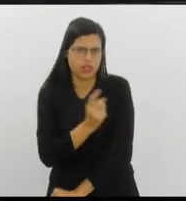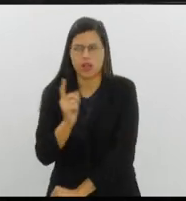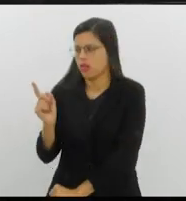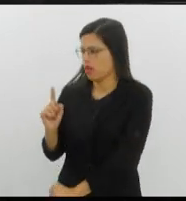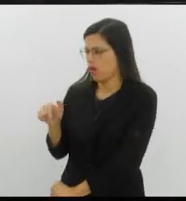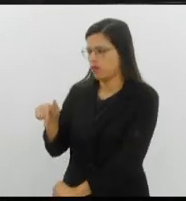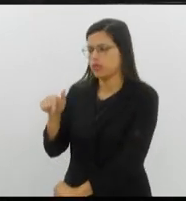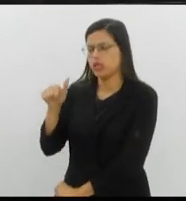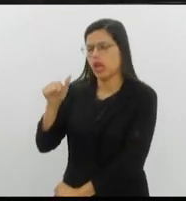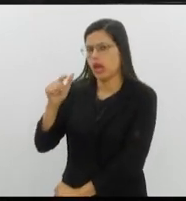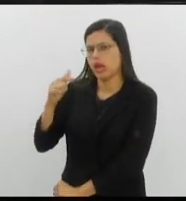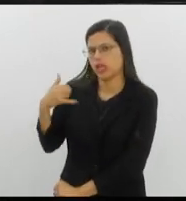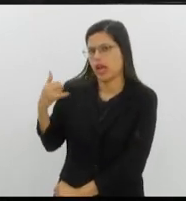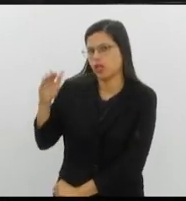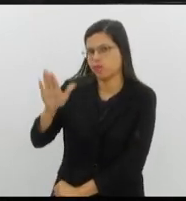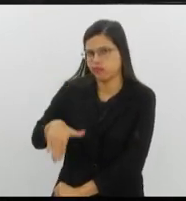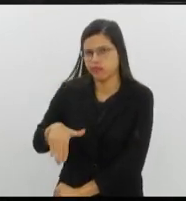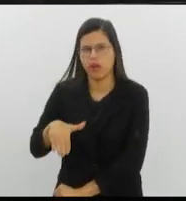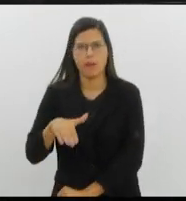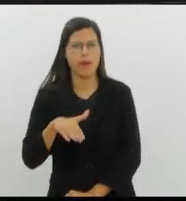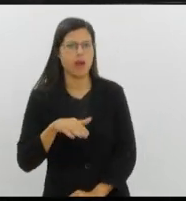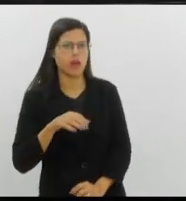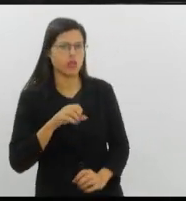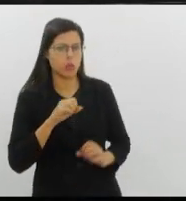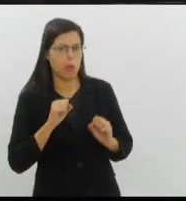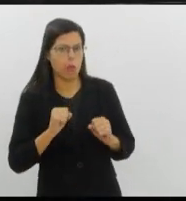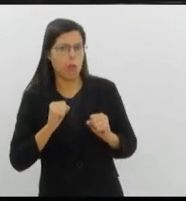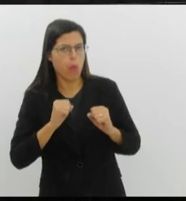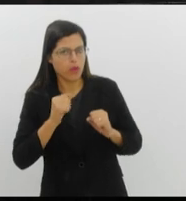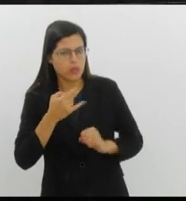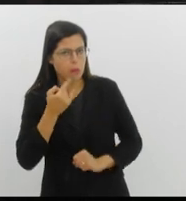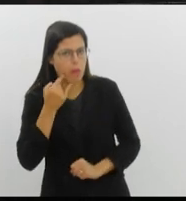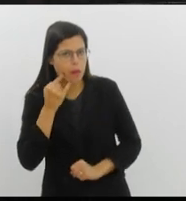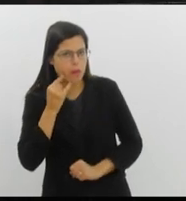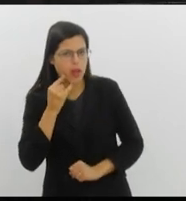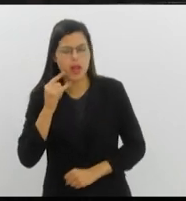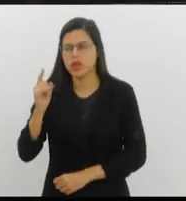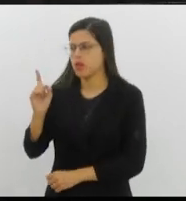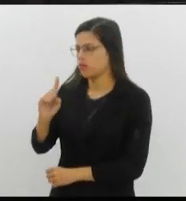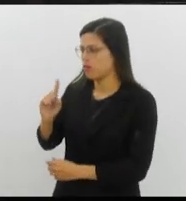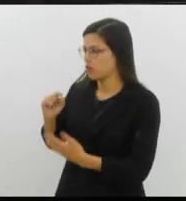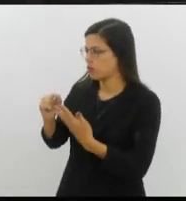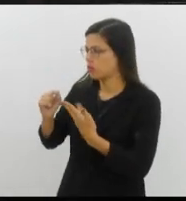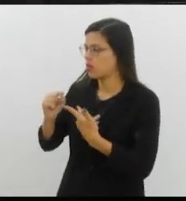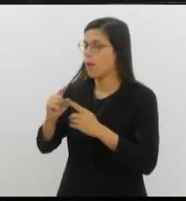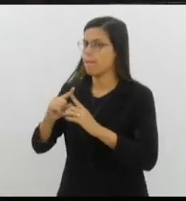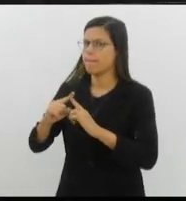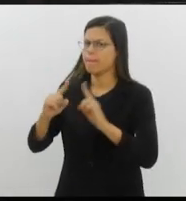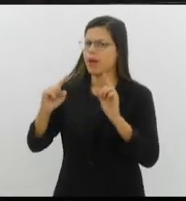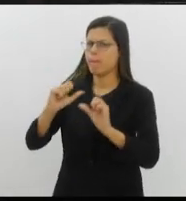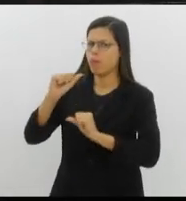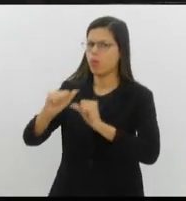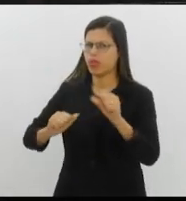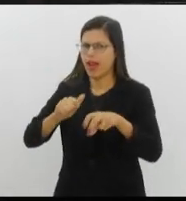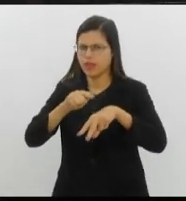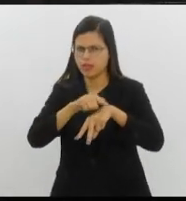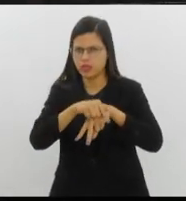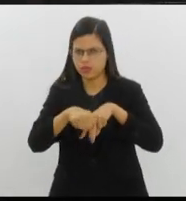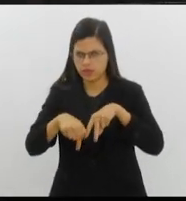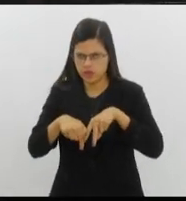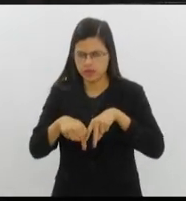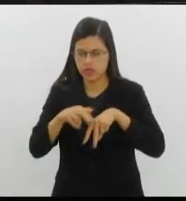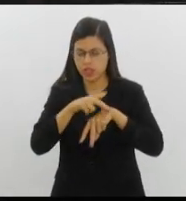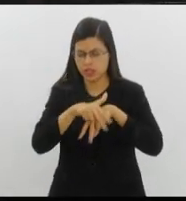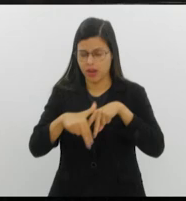porque você é menor. Posso beber? Não, não, não, não. Mas trocar de sexo pode? Que discernimento que uma criança tem?